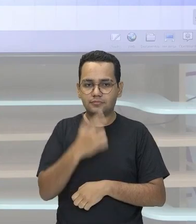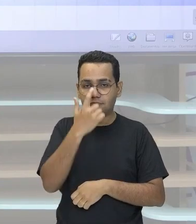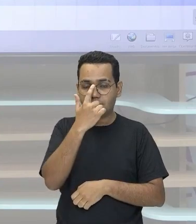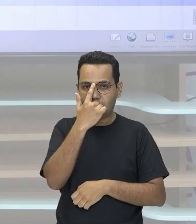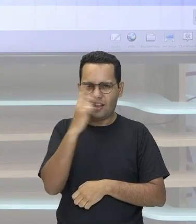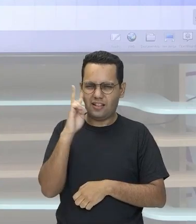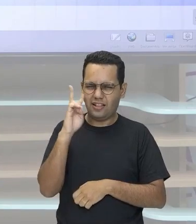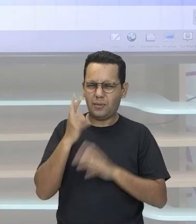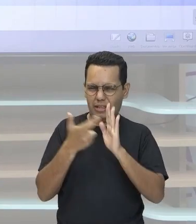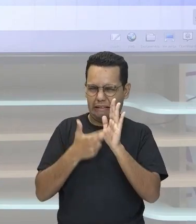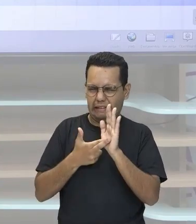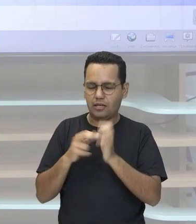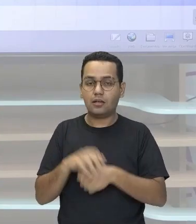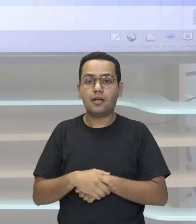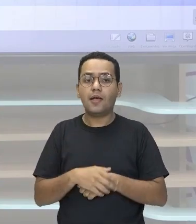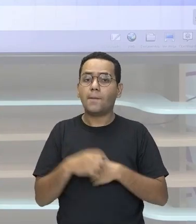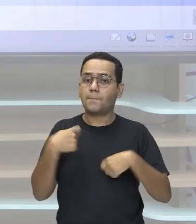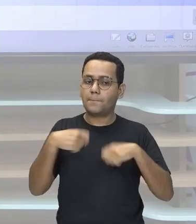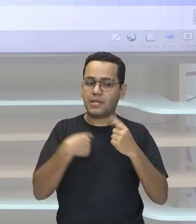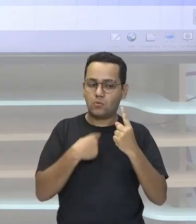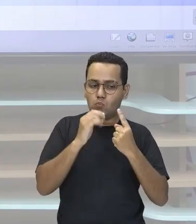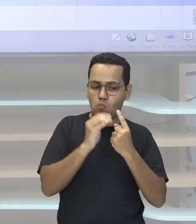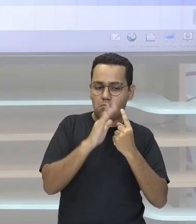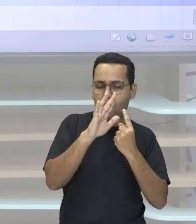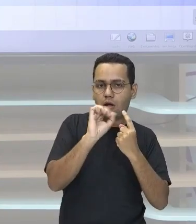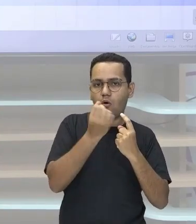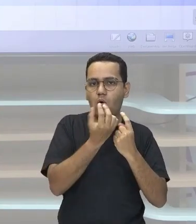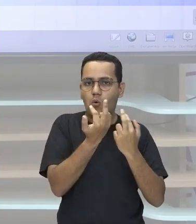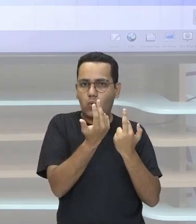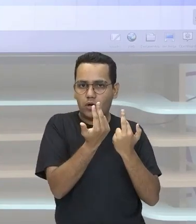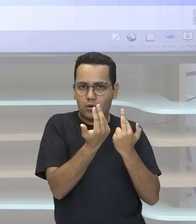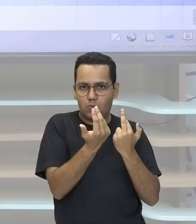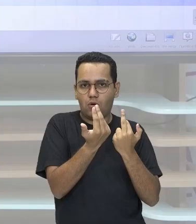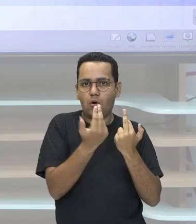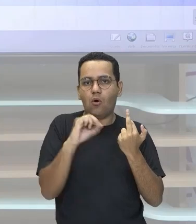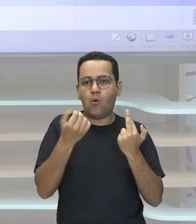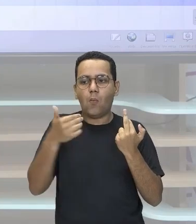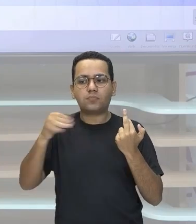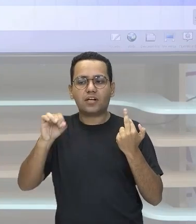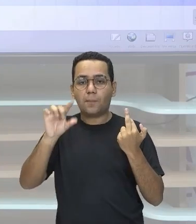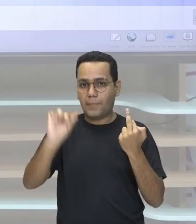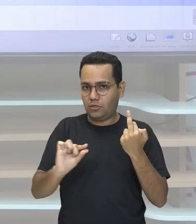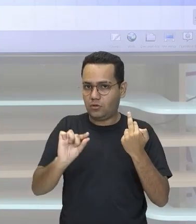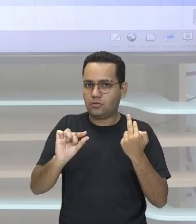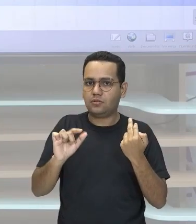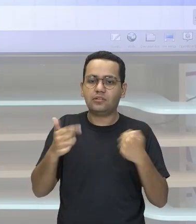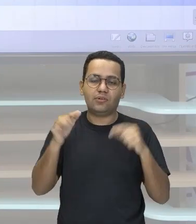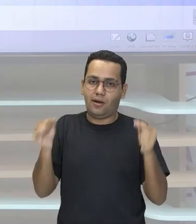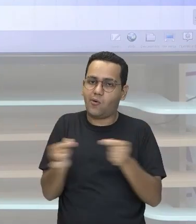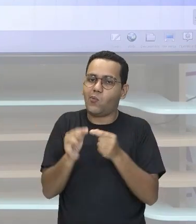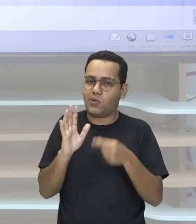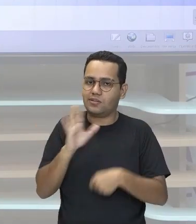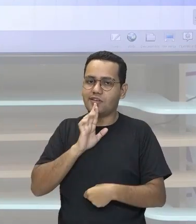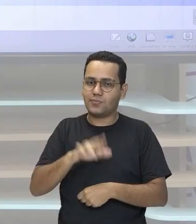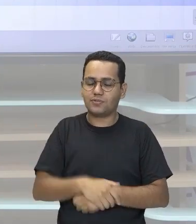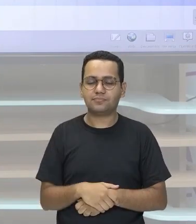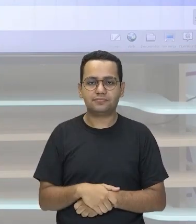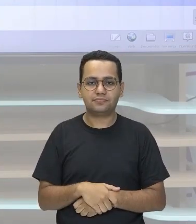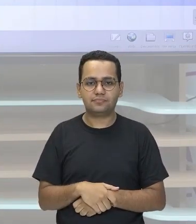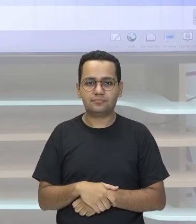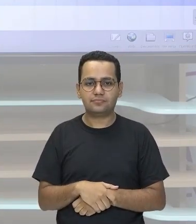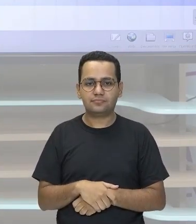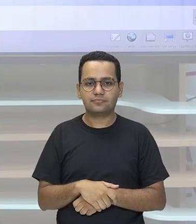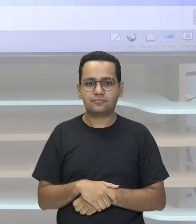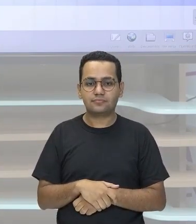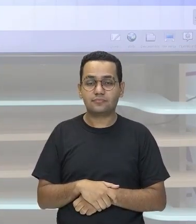maior Ou igual a 1 E menor que 10 Opa Ok Já está Certo meu povo Espero que